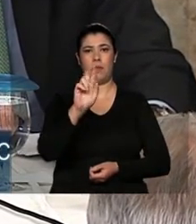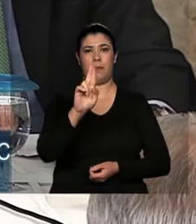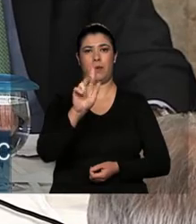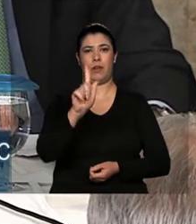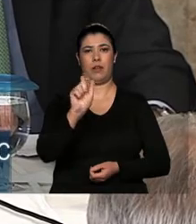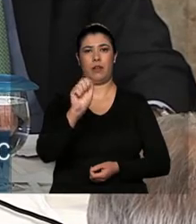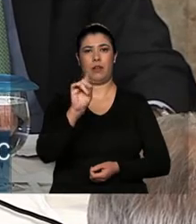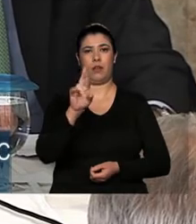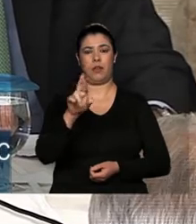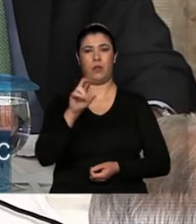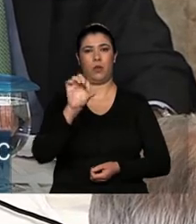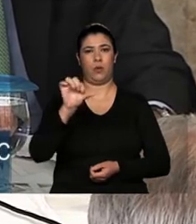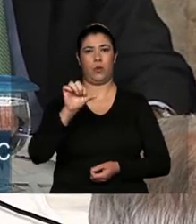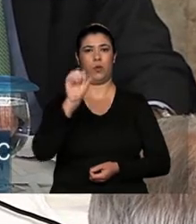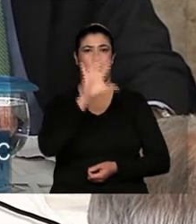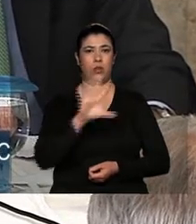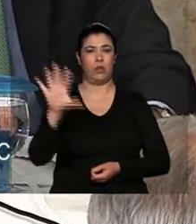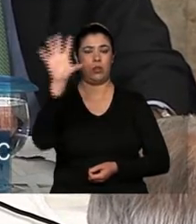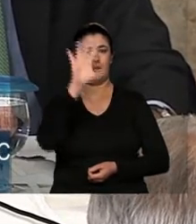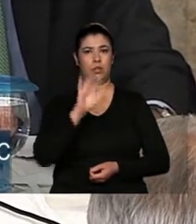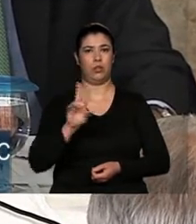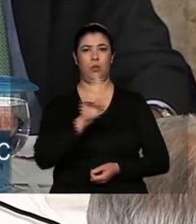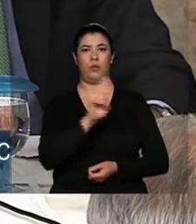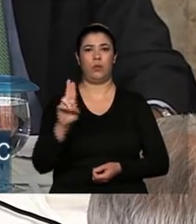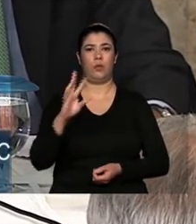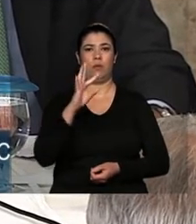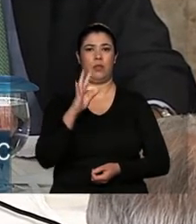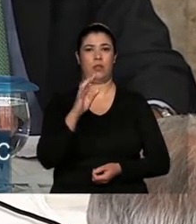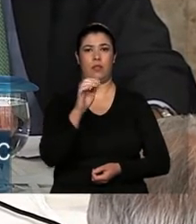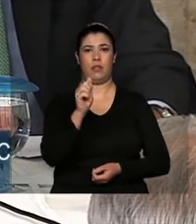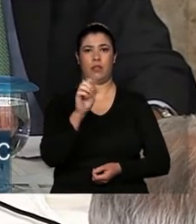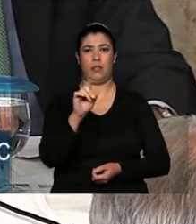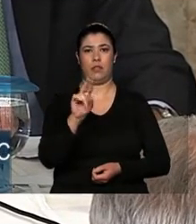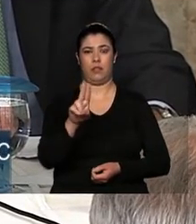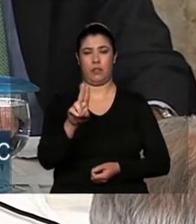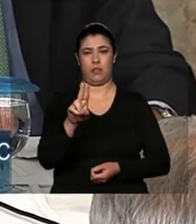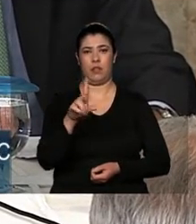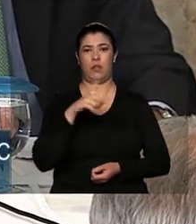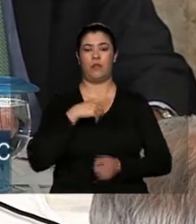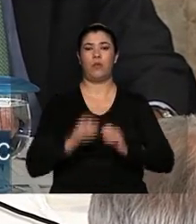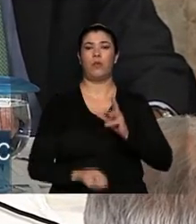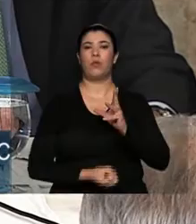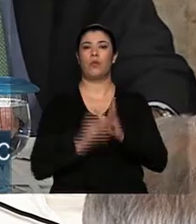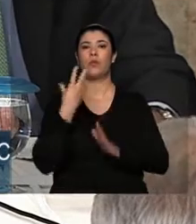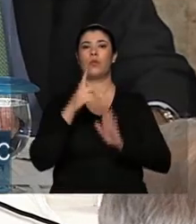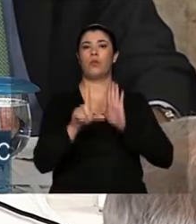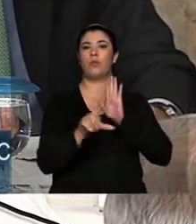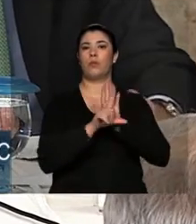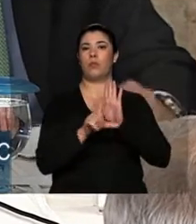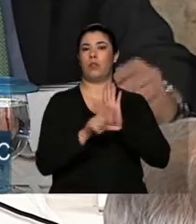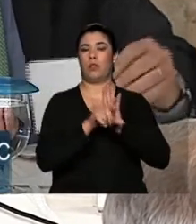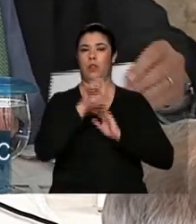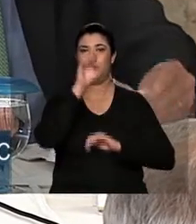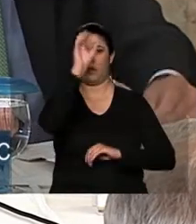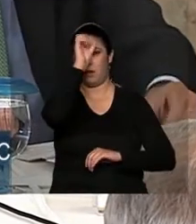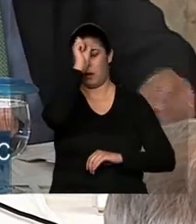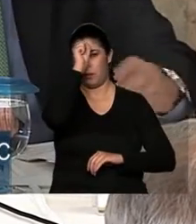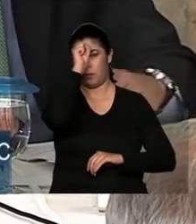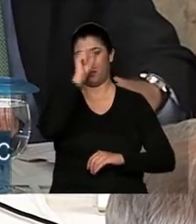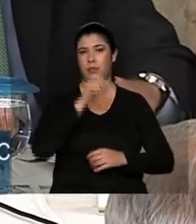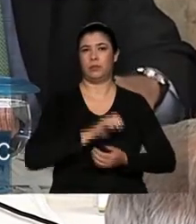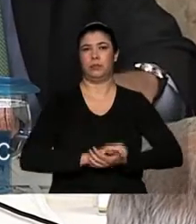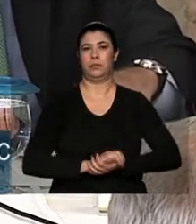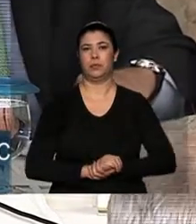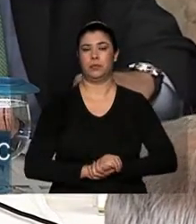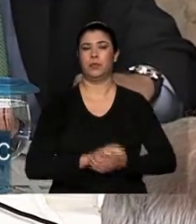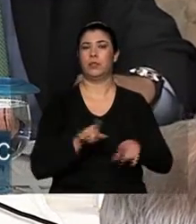Ricardo Tadeu da Fonseca, que é o autor da Lei do Aprendizado. Quero